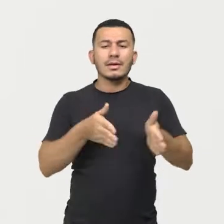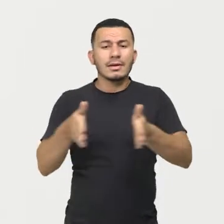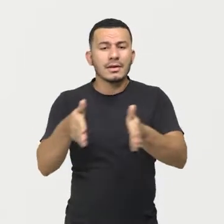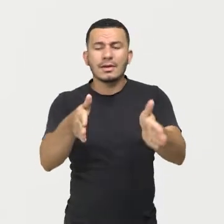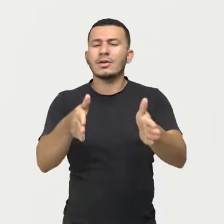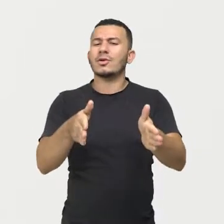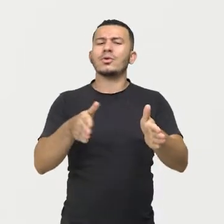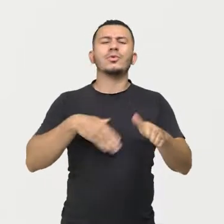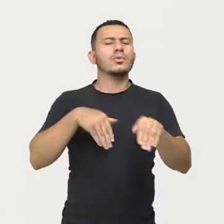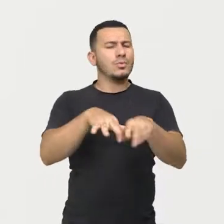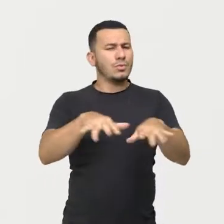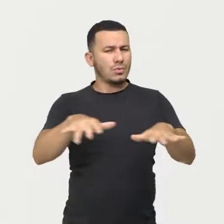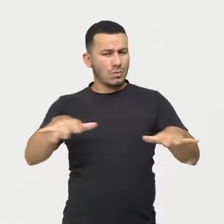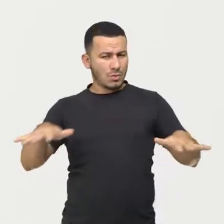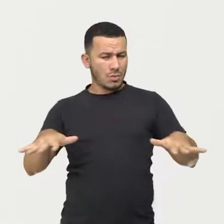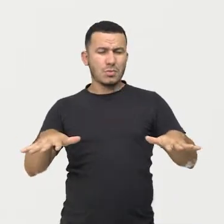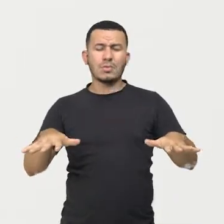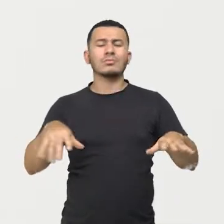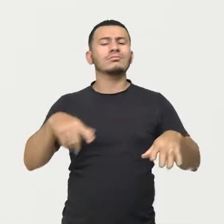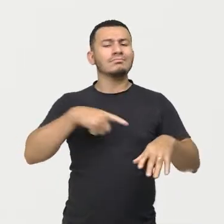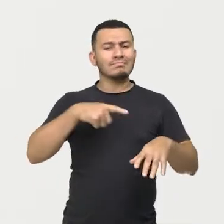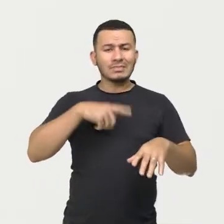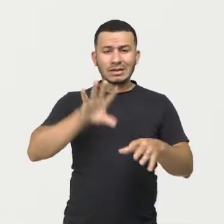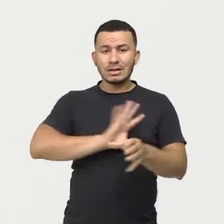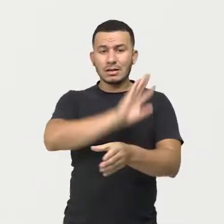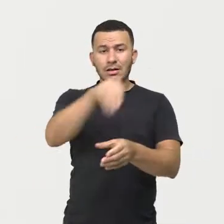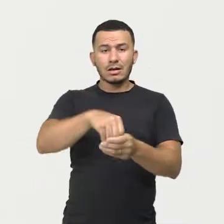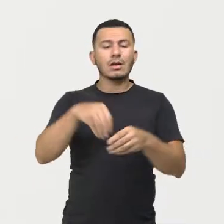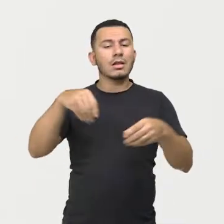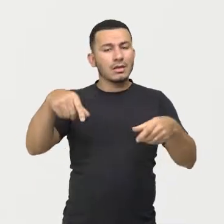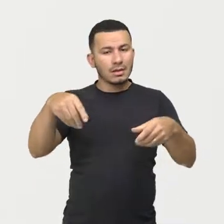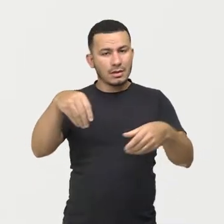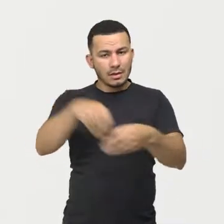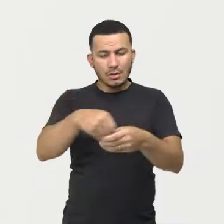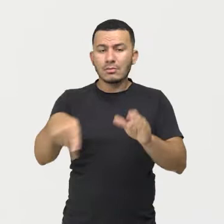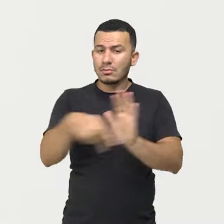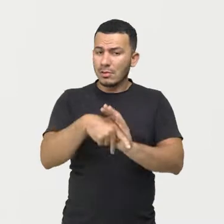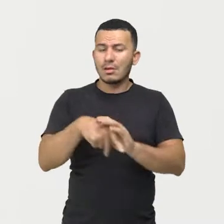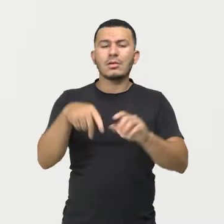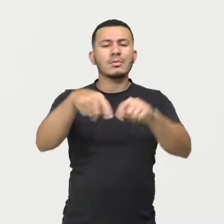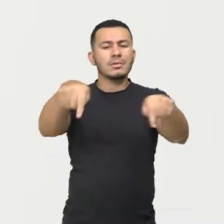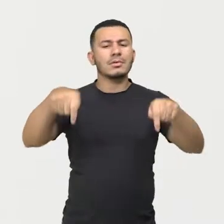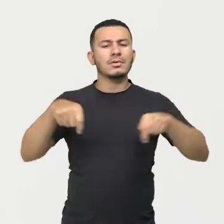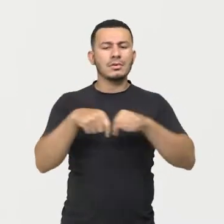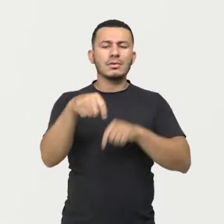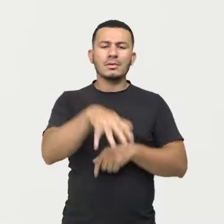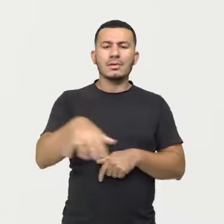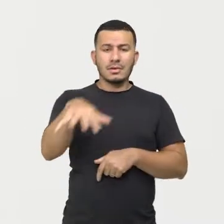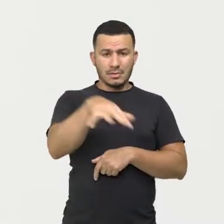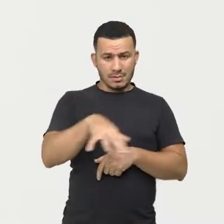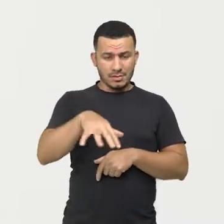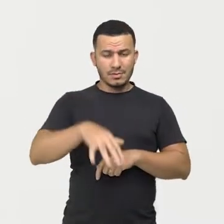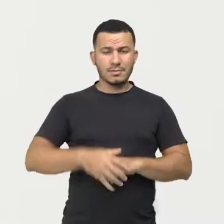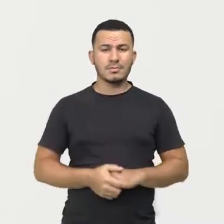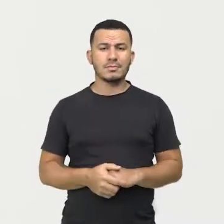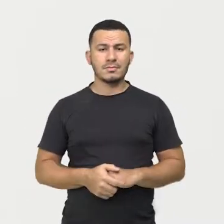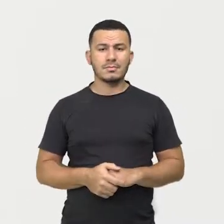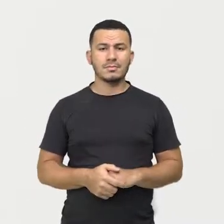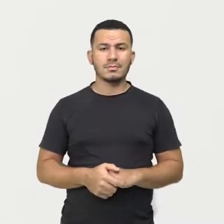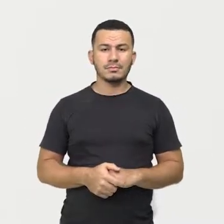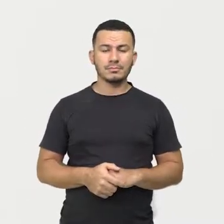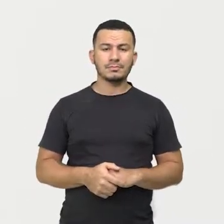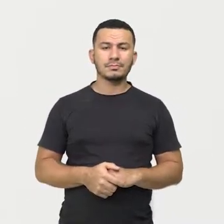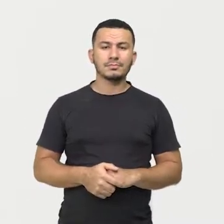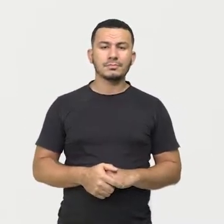o igarapé é o braço de um rio. Então, eles vão estar inclusos também dentro do espaço que é considerado unidade de conservação.